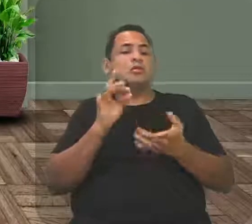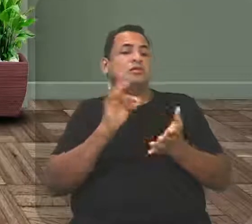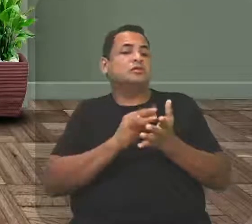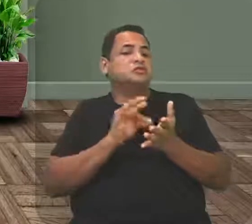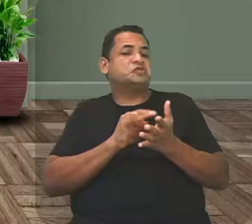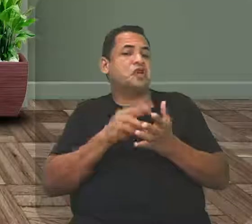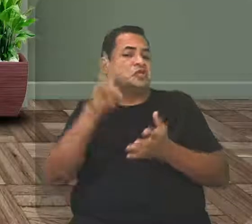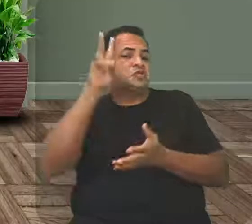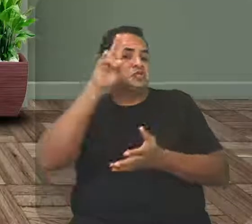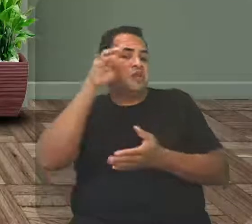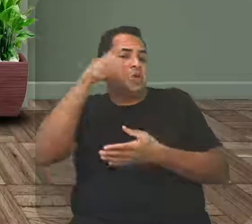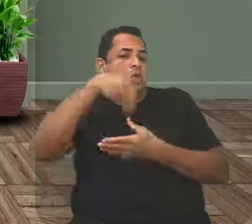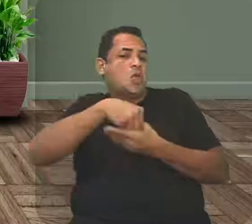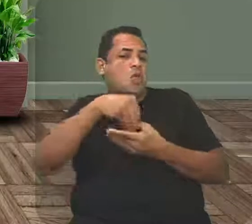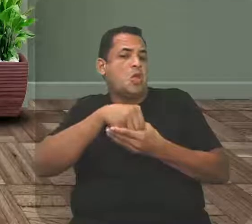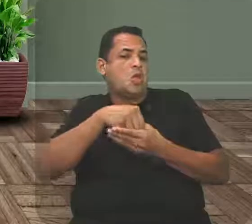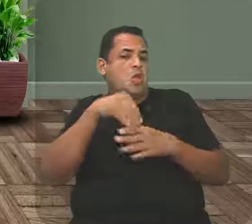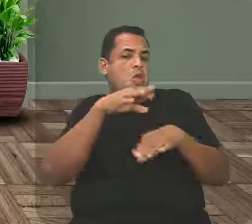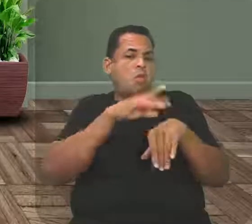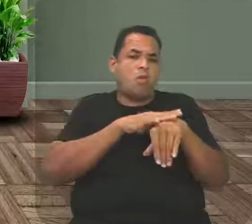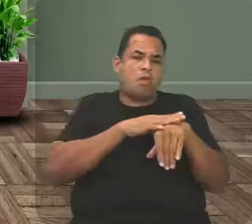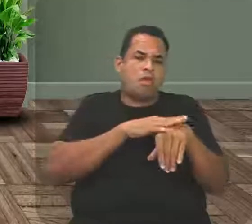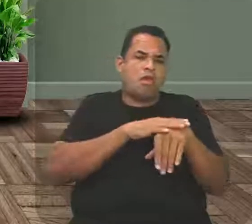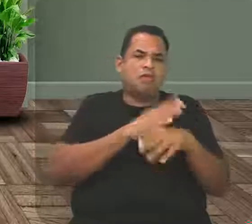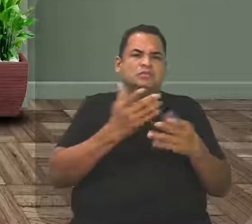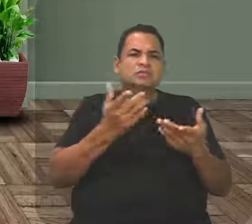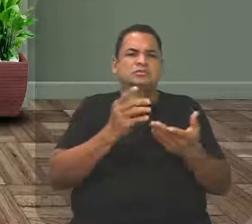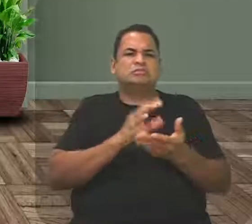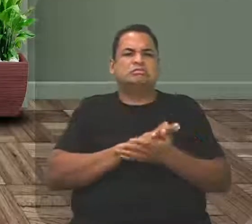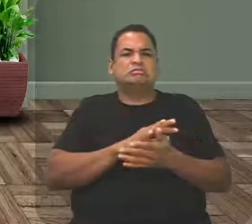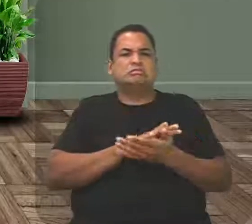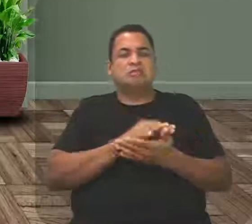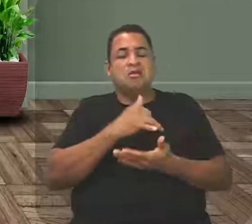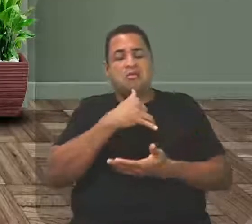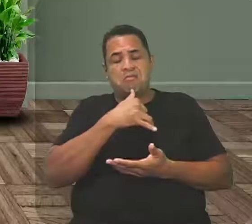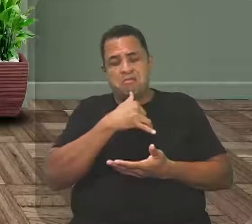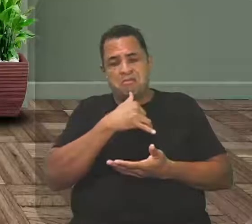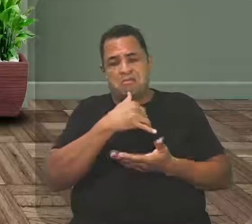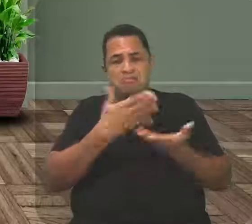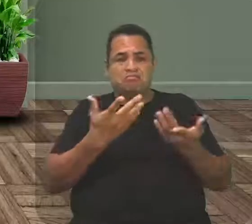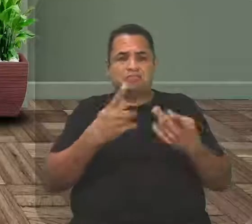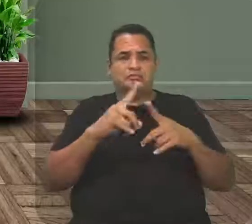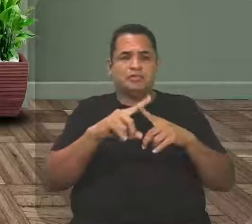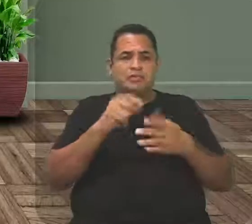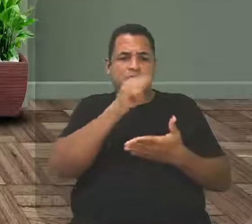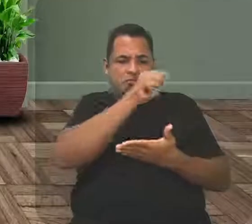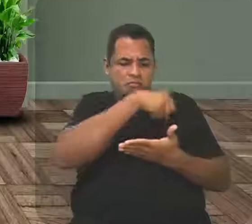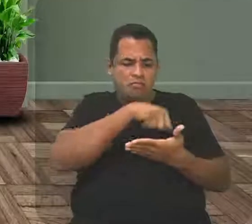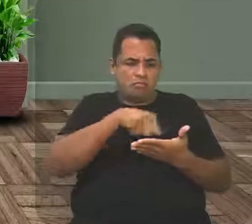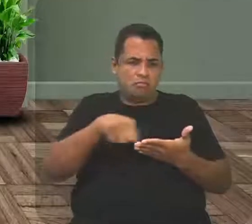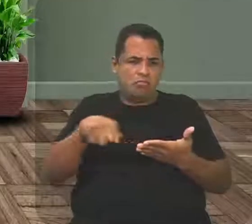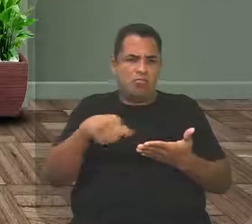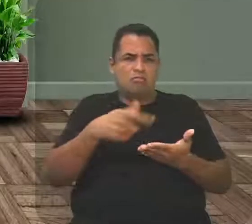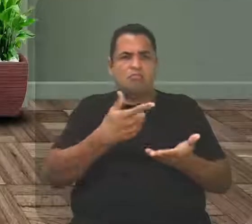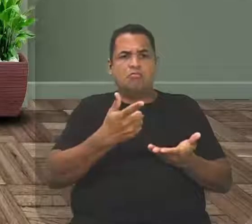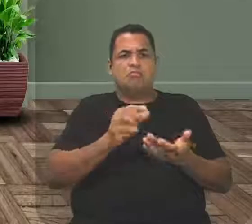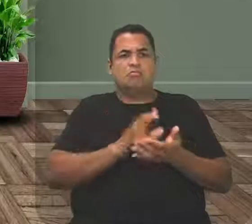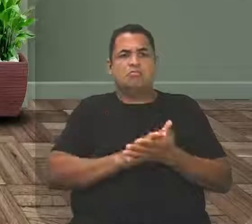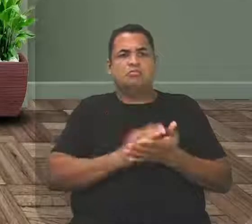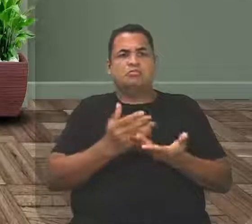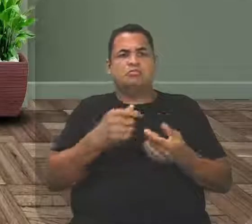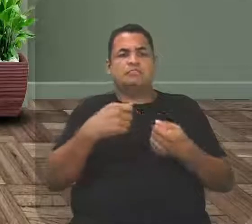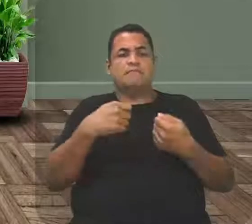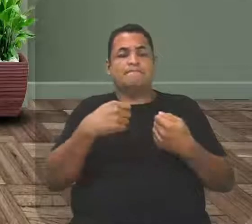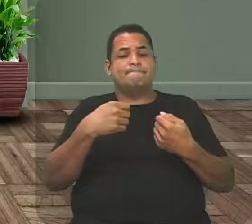históricos, Pestes, então, assim, coisas terríveis e tristes, por isso os autores da época produziam, e aí você